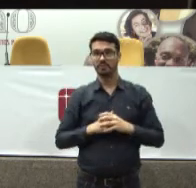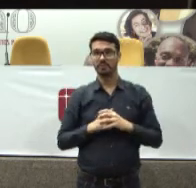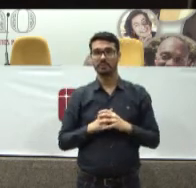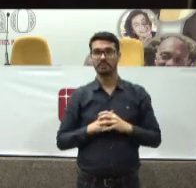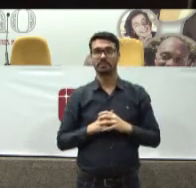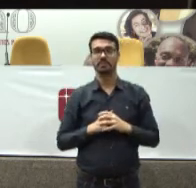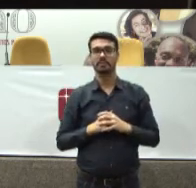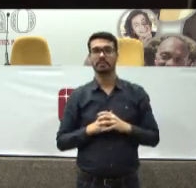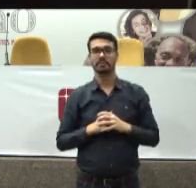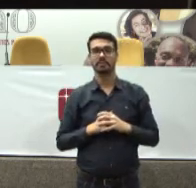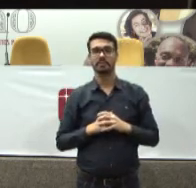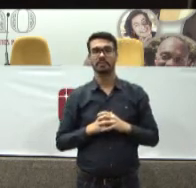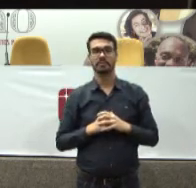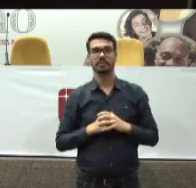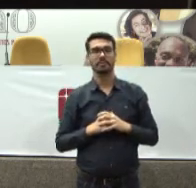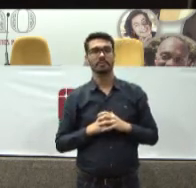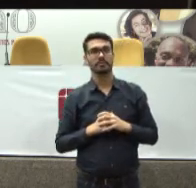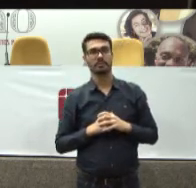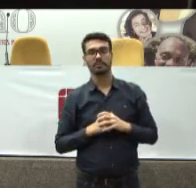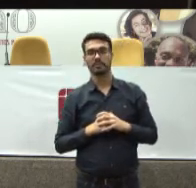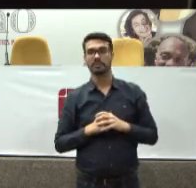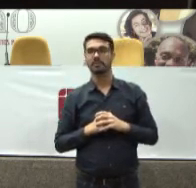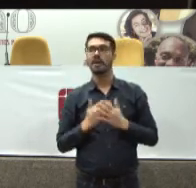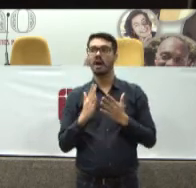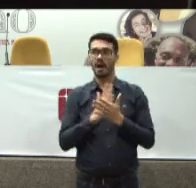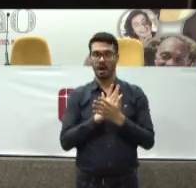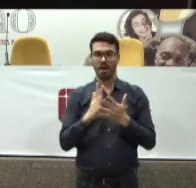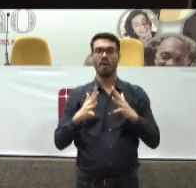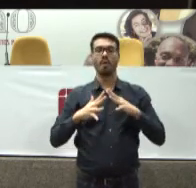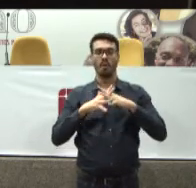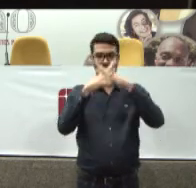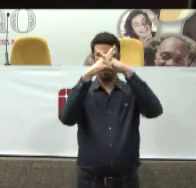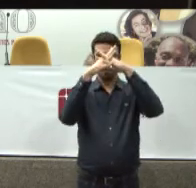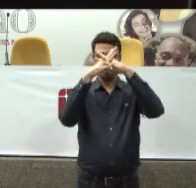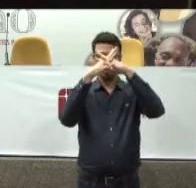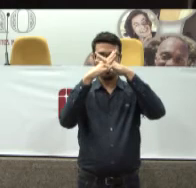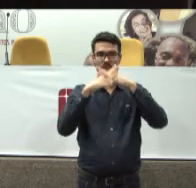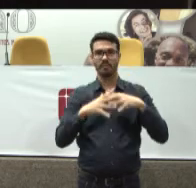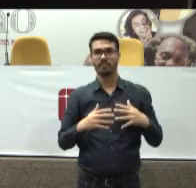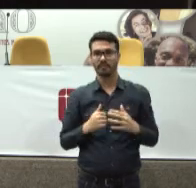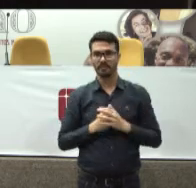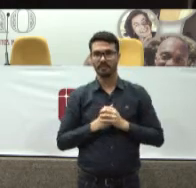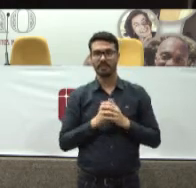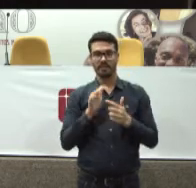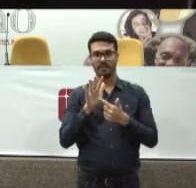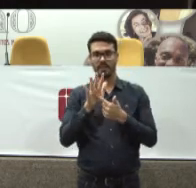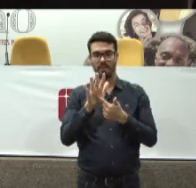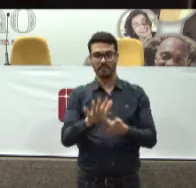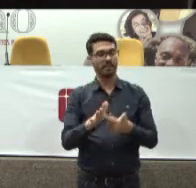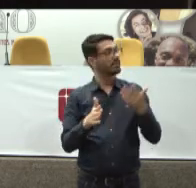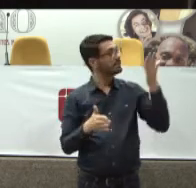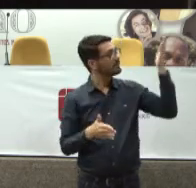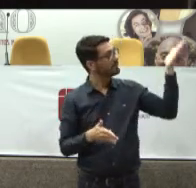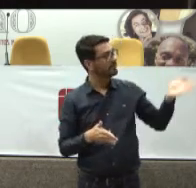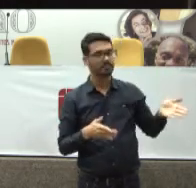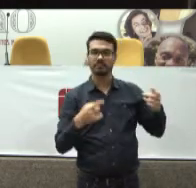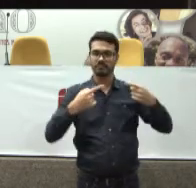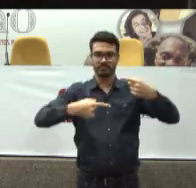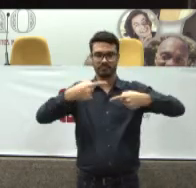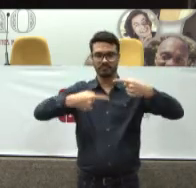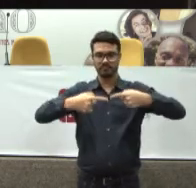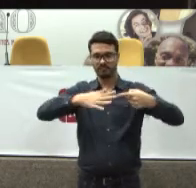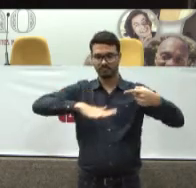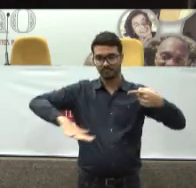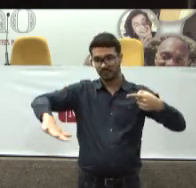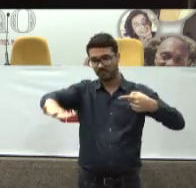Então assim Eu elenquei Alguns conflitos A apresentação Fica aí Para a disposição De